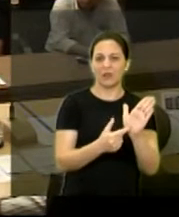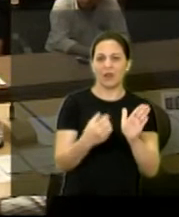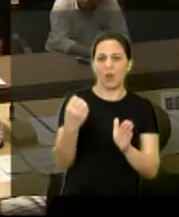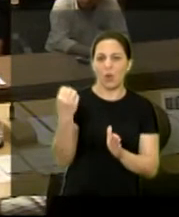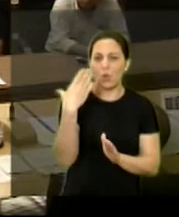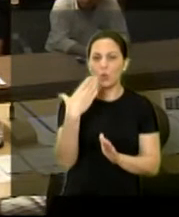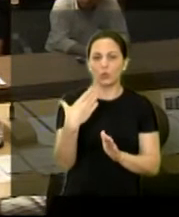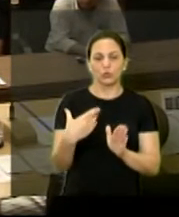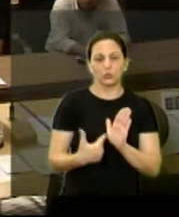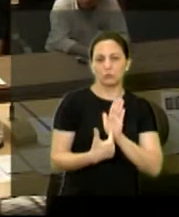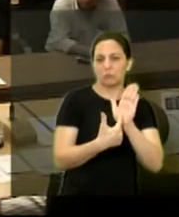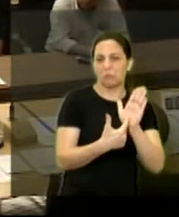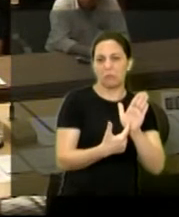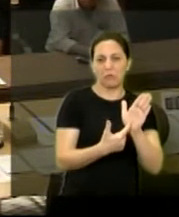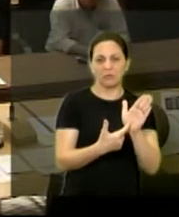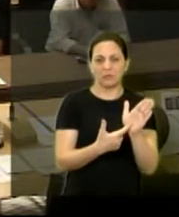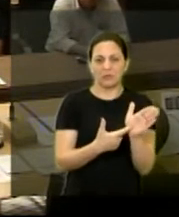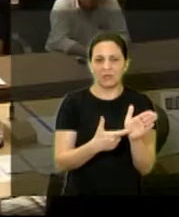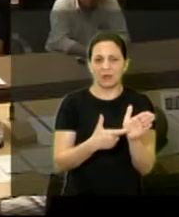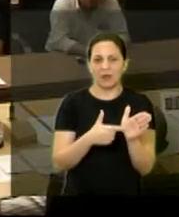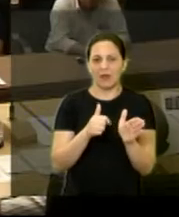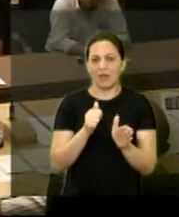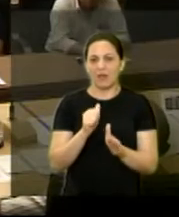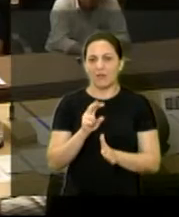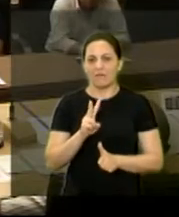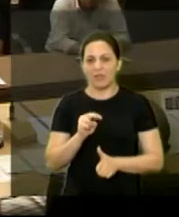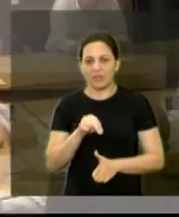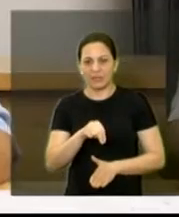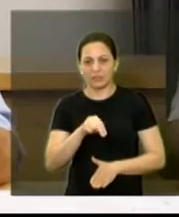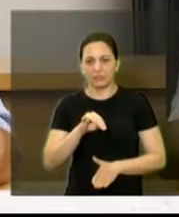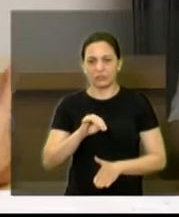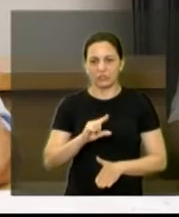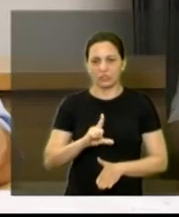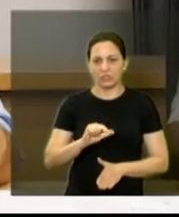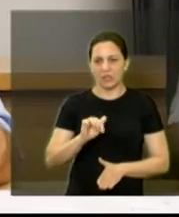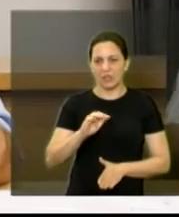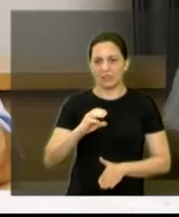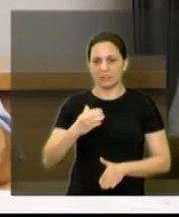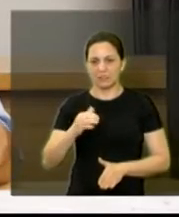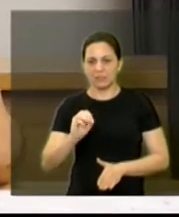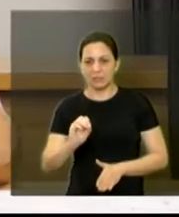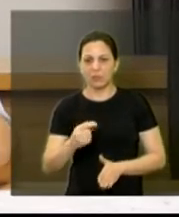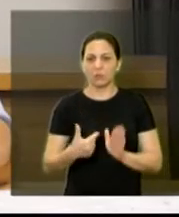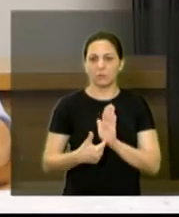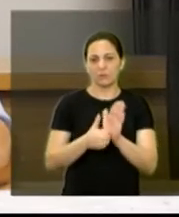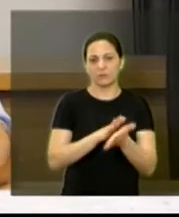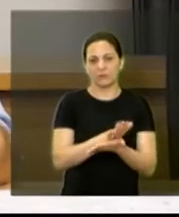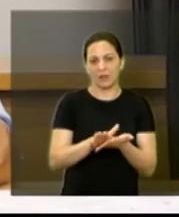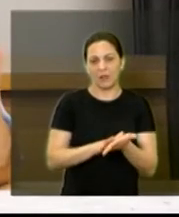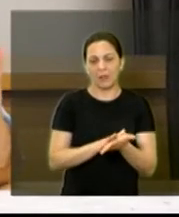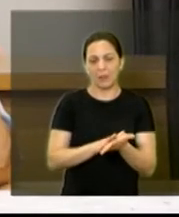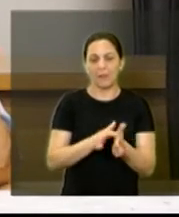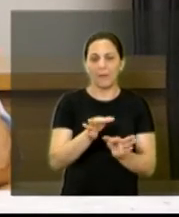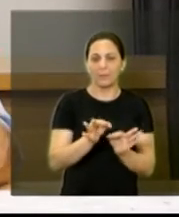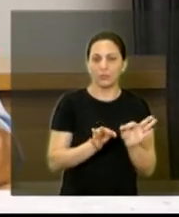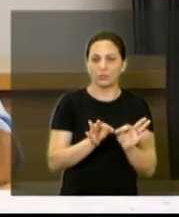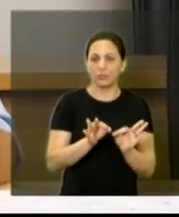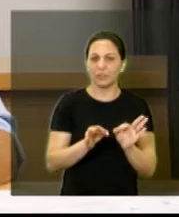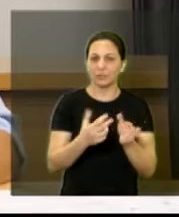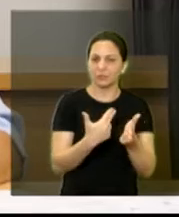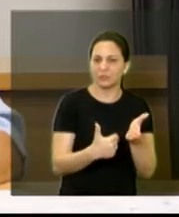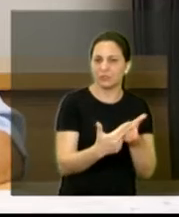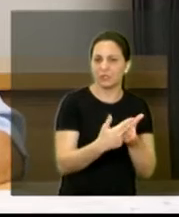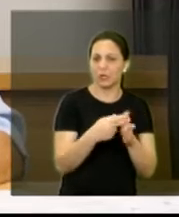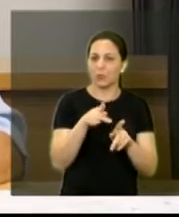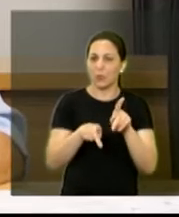acontece a pessoa está com a obra pronta e que entram dessa forma eles são projetos mais populares ou são mais obras